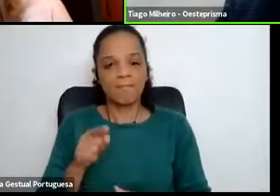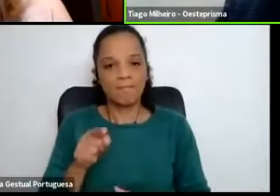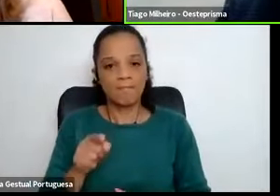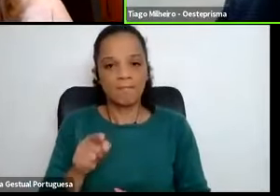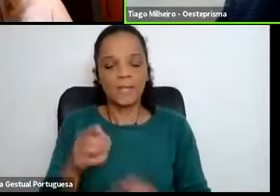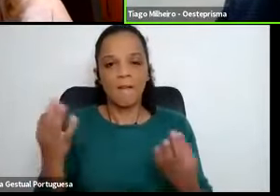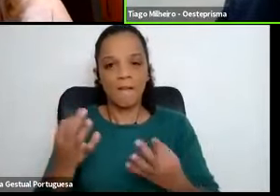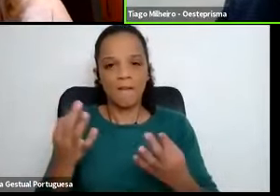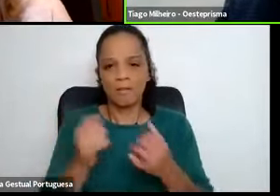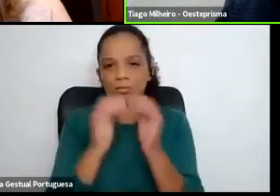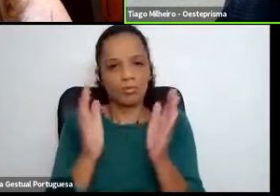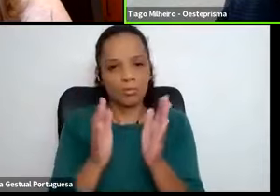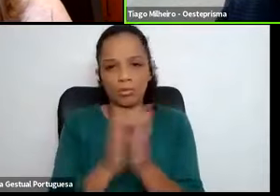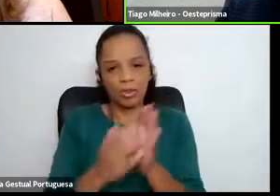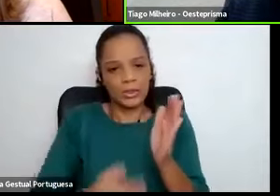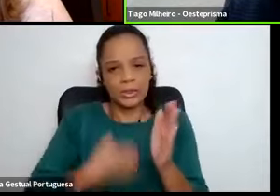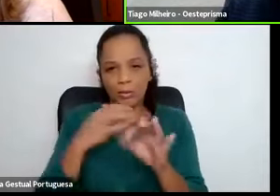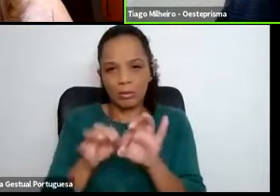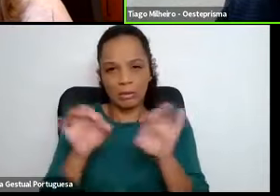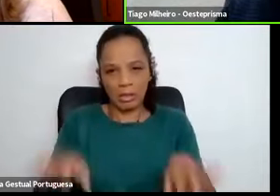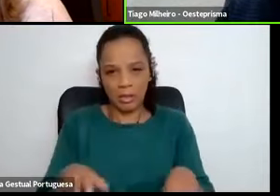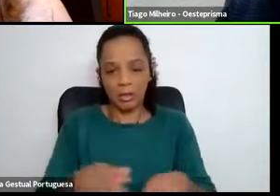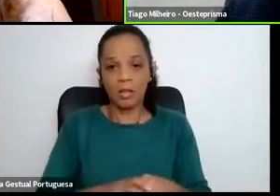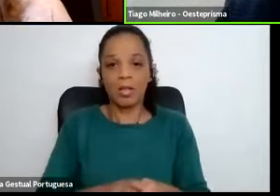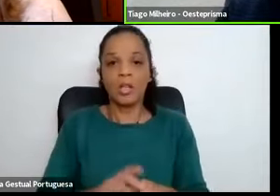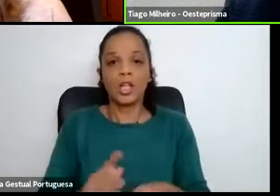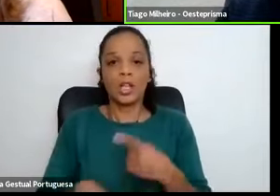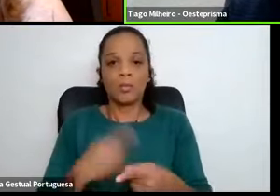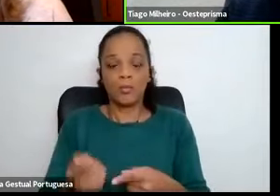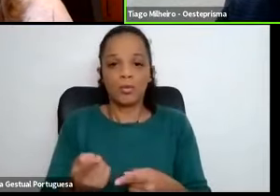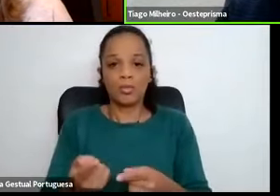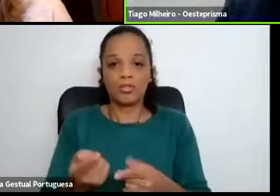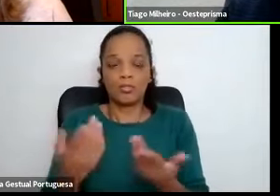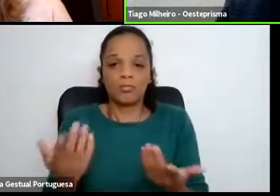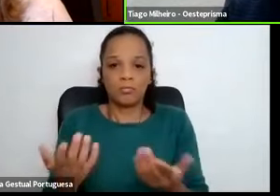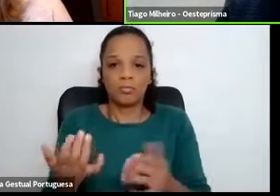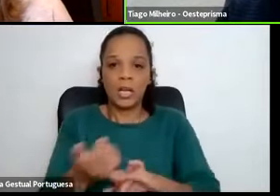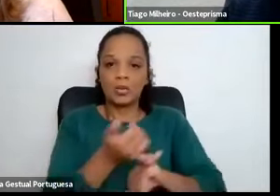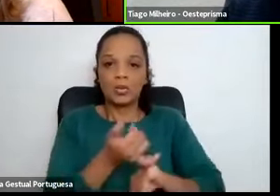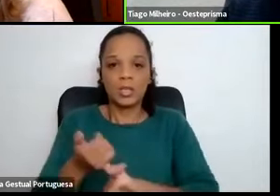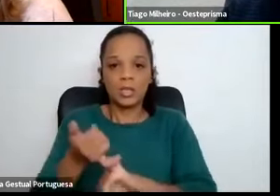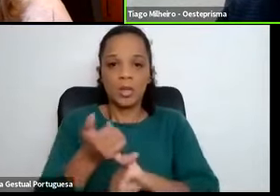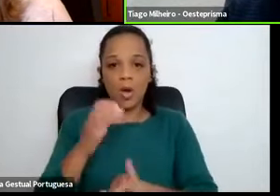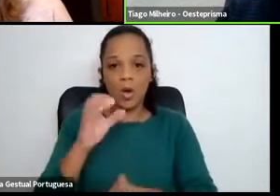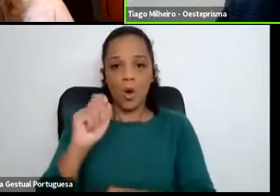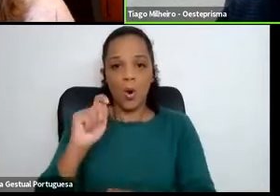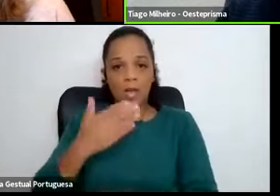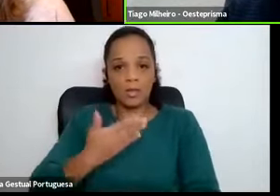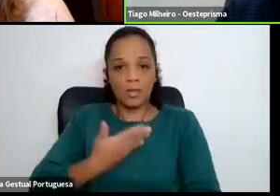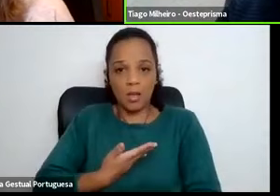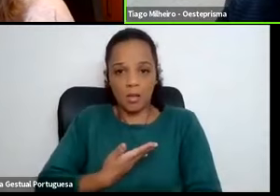transversal. E, depois, se temos uma associação como a OED, que te ajuda a fazer